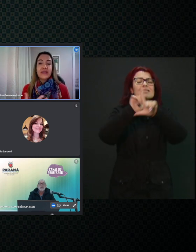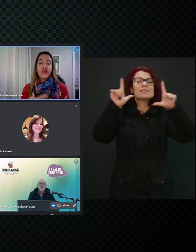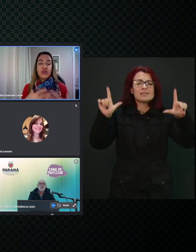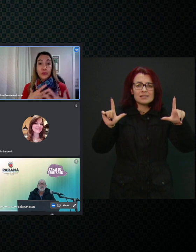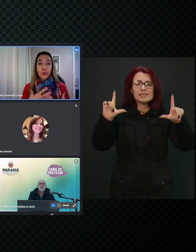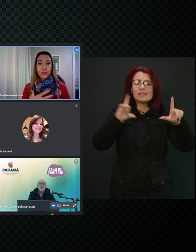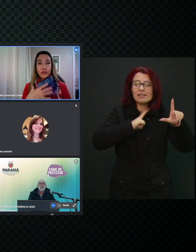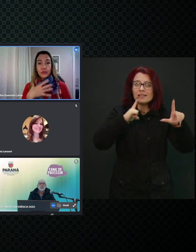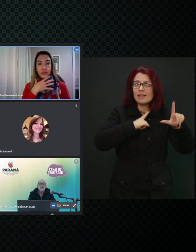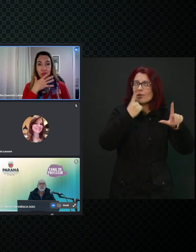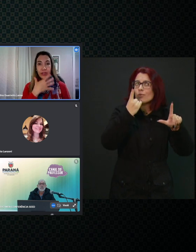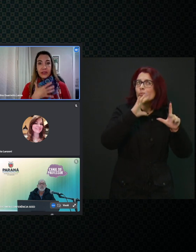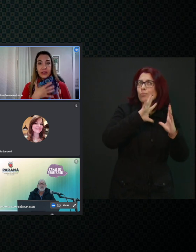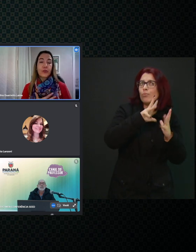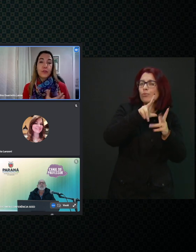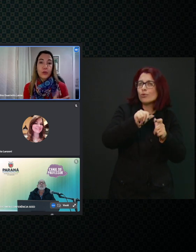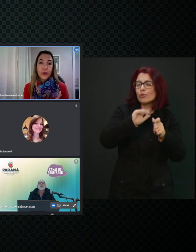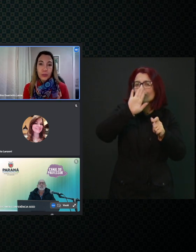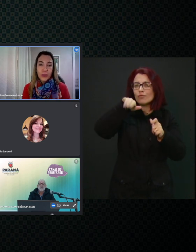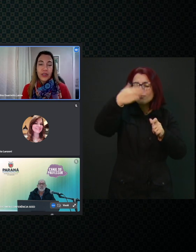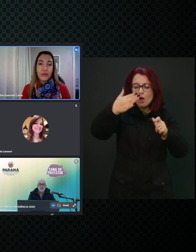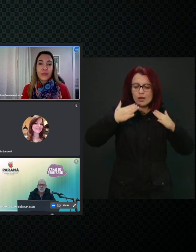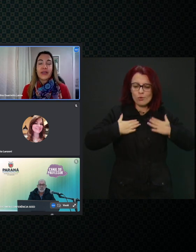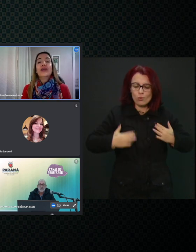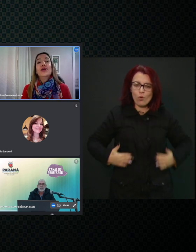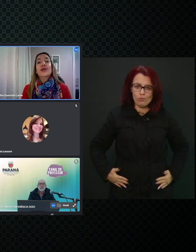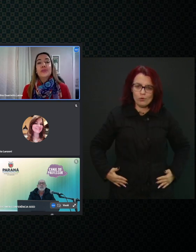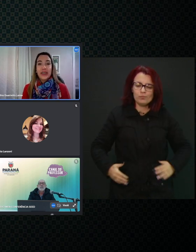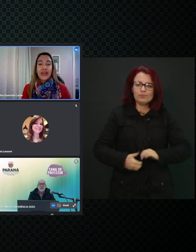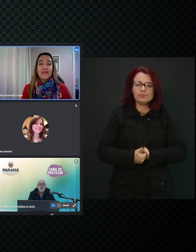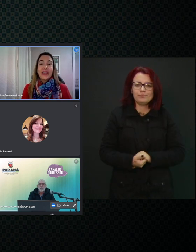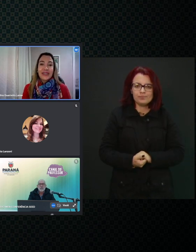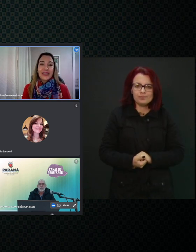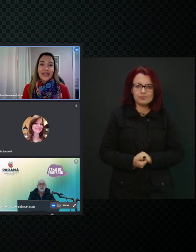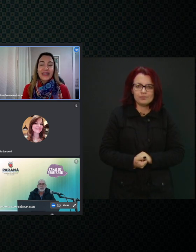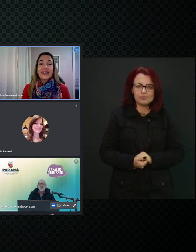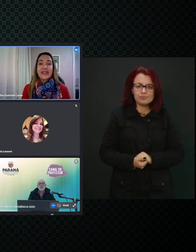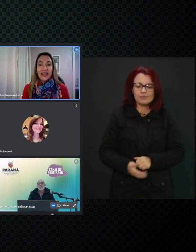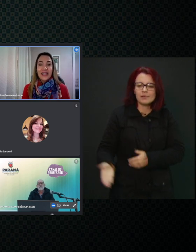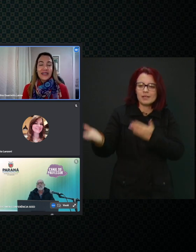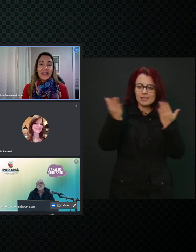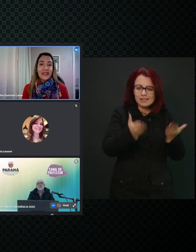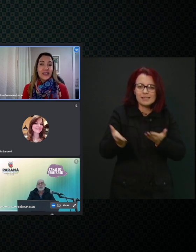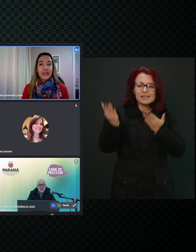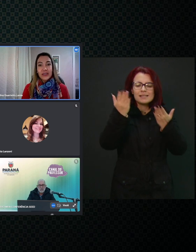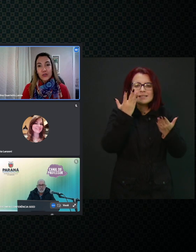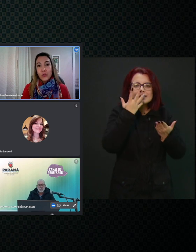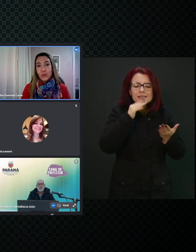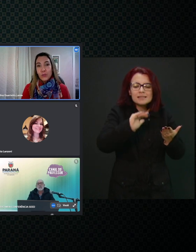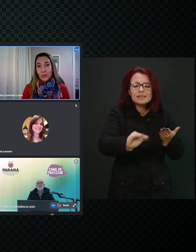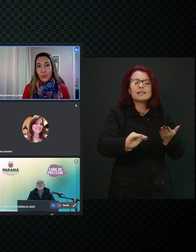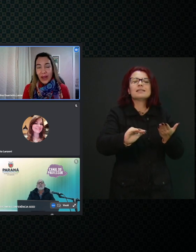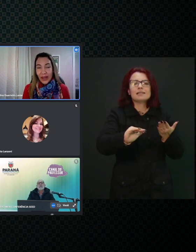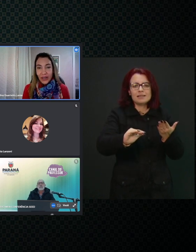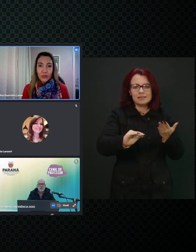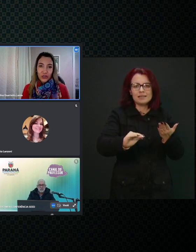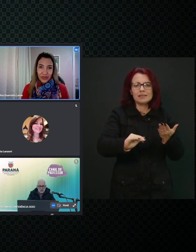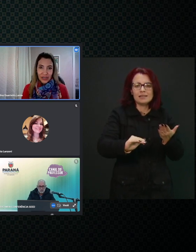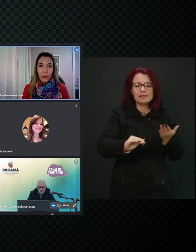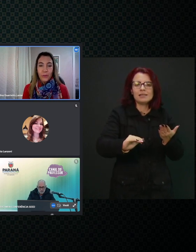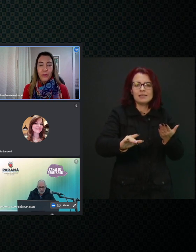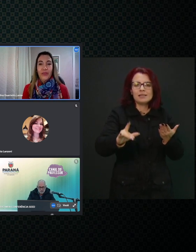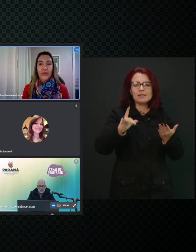Que existe um mundo fora do próprio corpinho. que essas crianças, elas são crianças com baixa